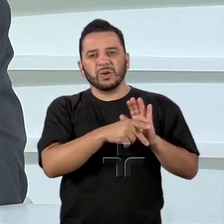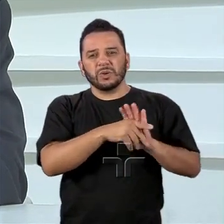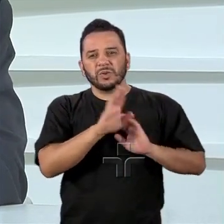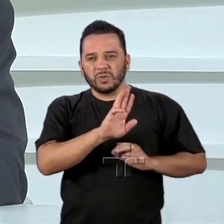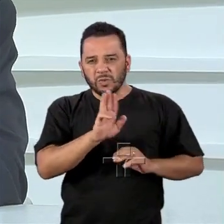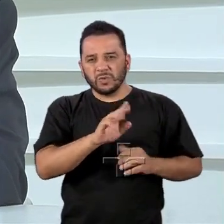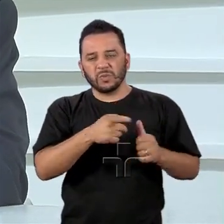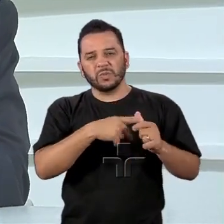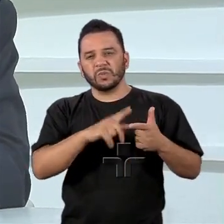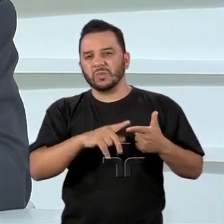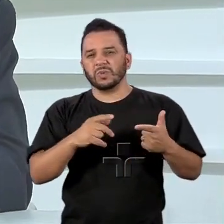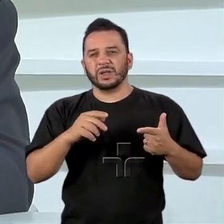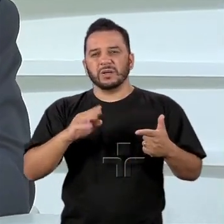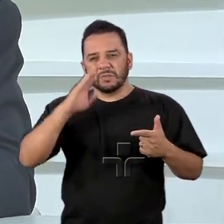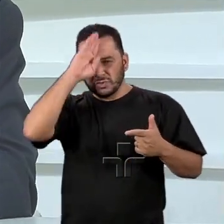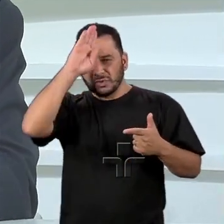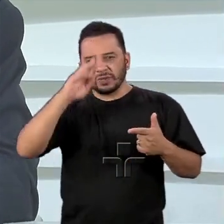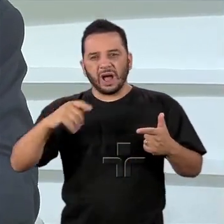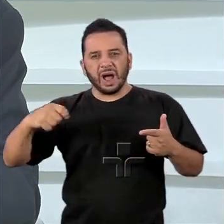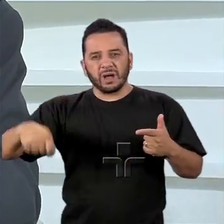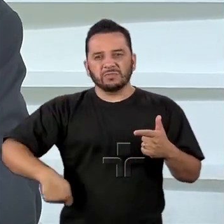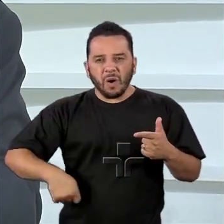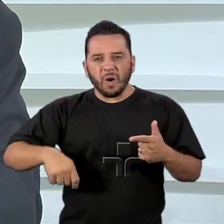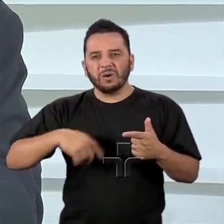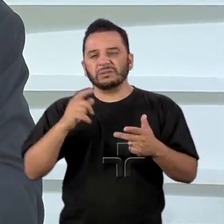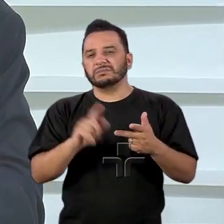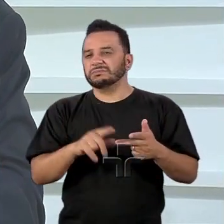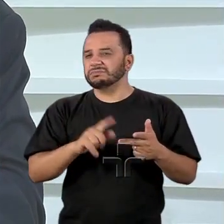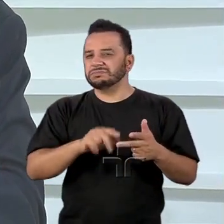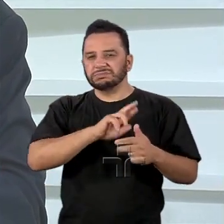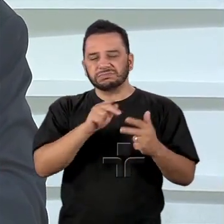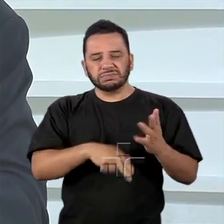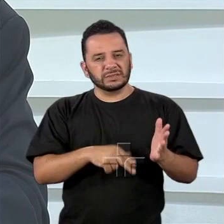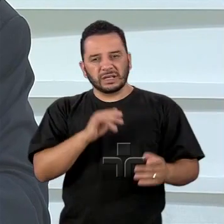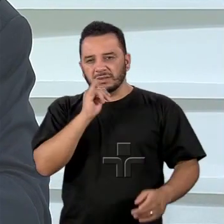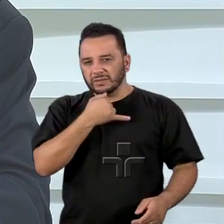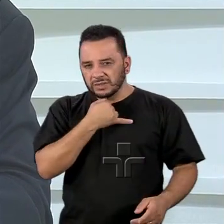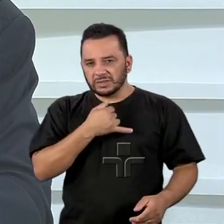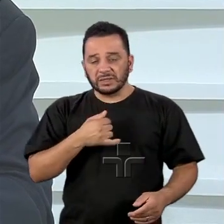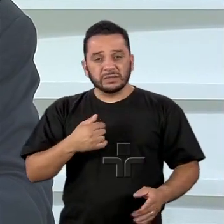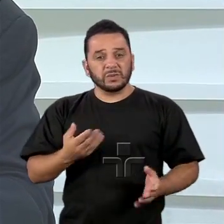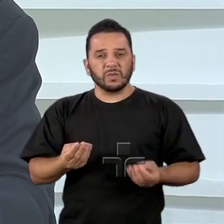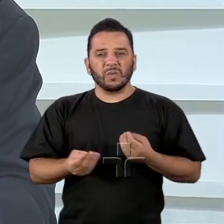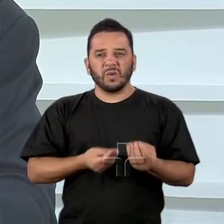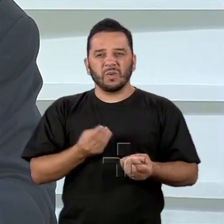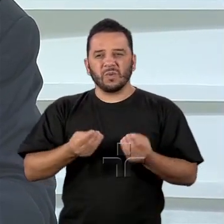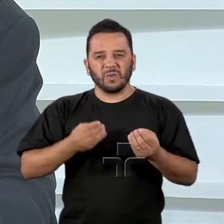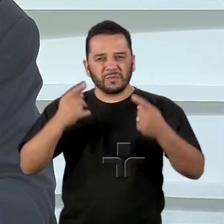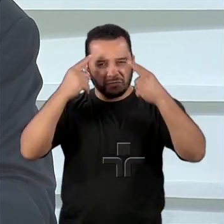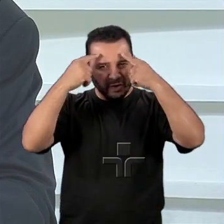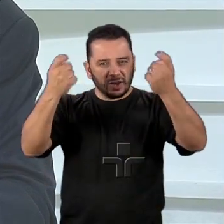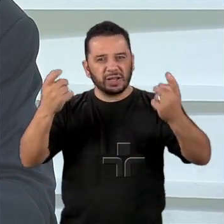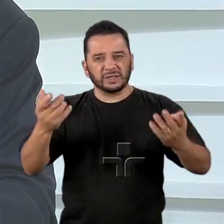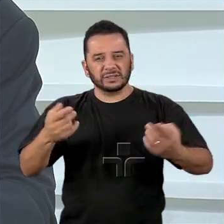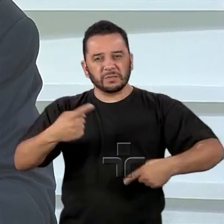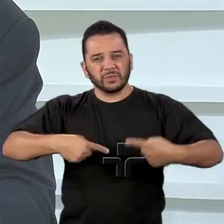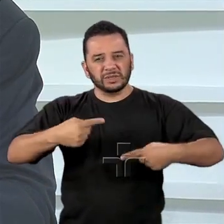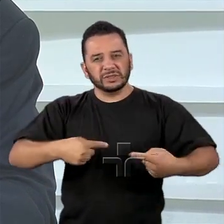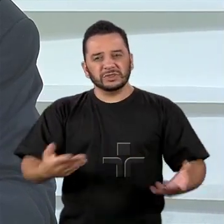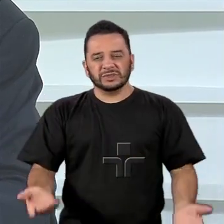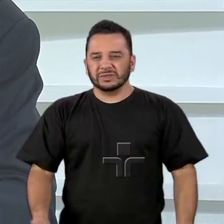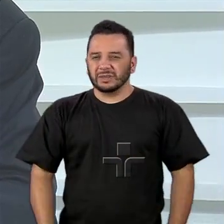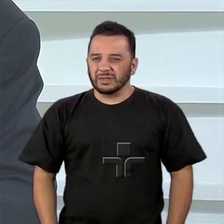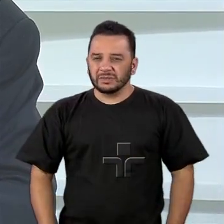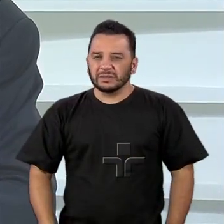ao Bolsonaro. Eu lamentava, acho que isso... A violência chega a esse ponto. A violência política, Isso é uma